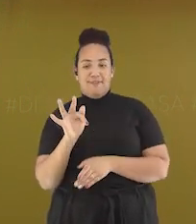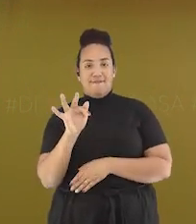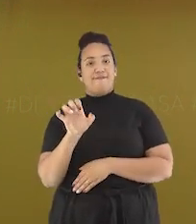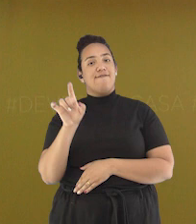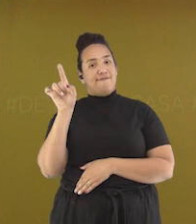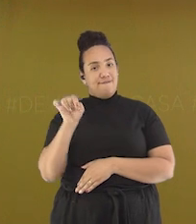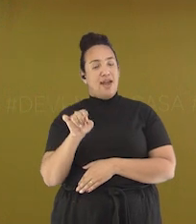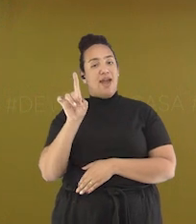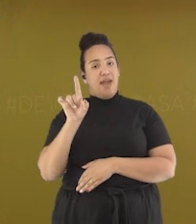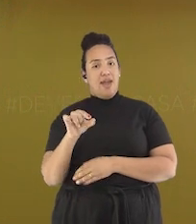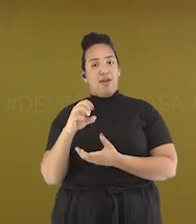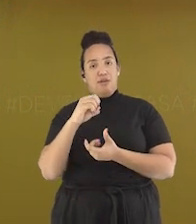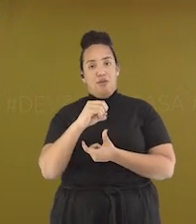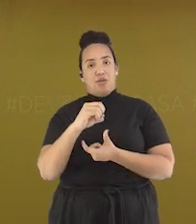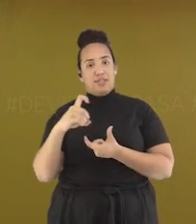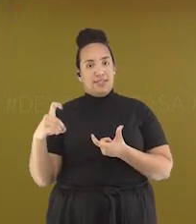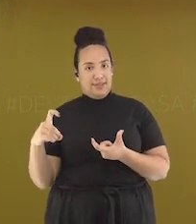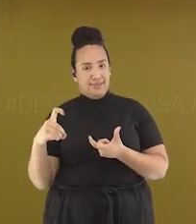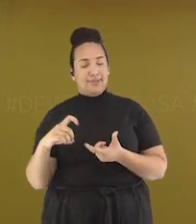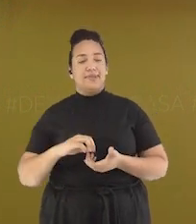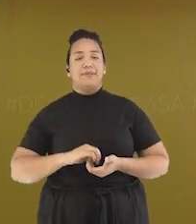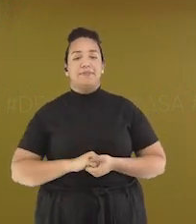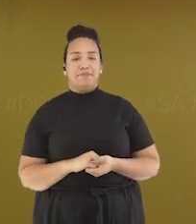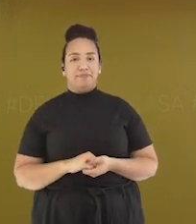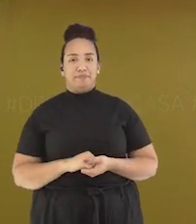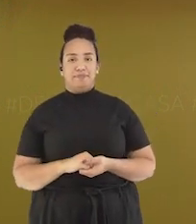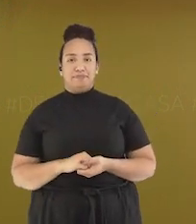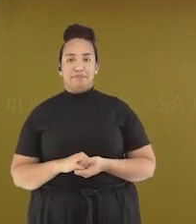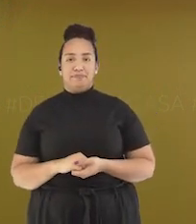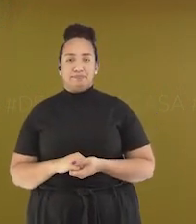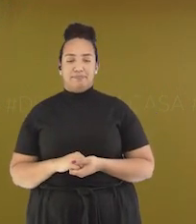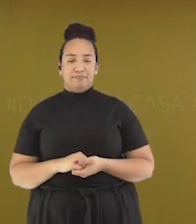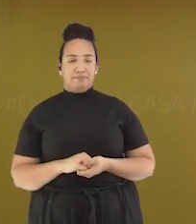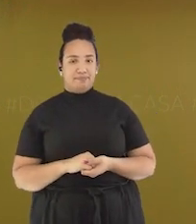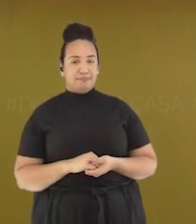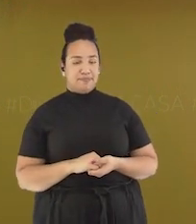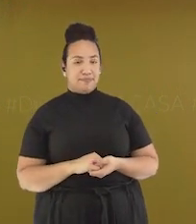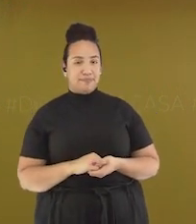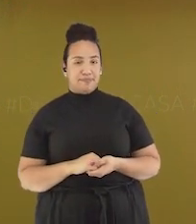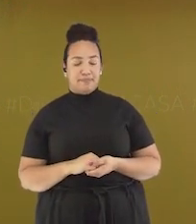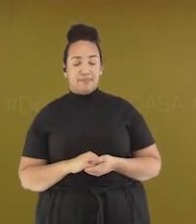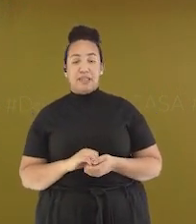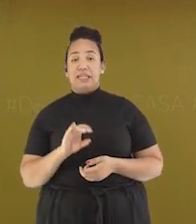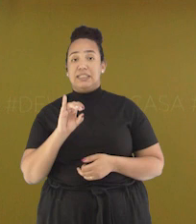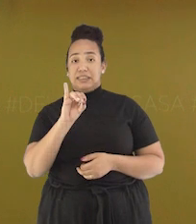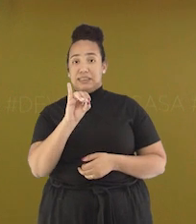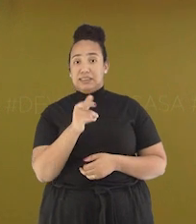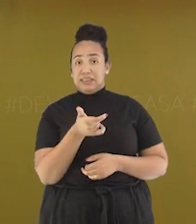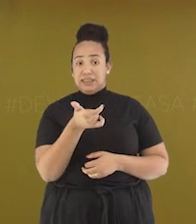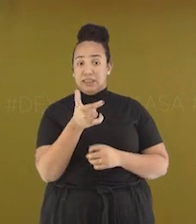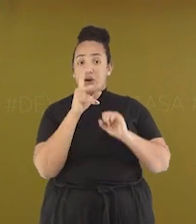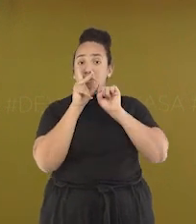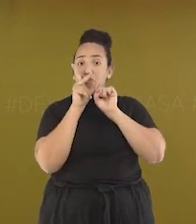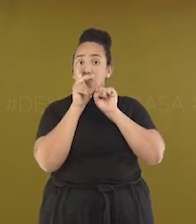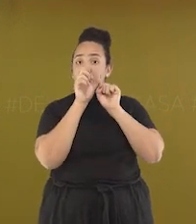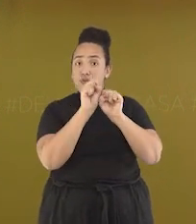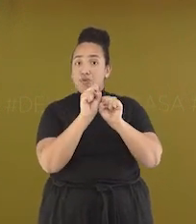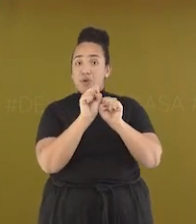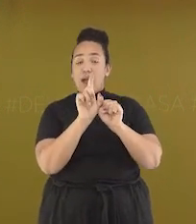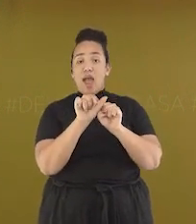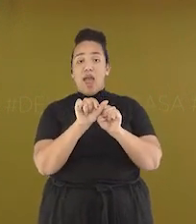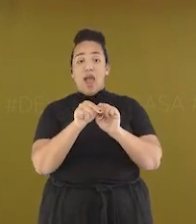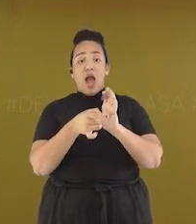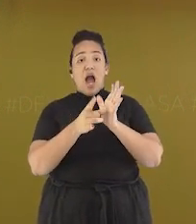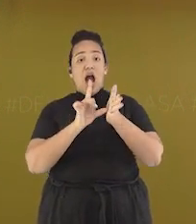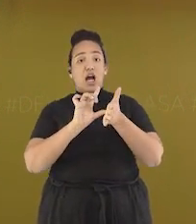tônica. Então, ela é oxítona. Quando a sílaba tônica recai sobre a penúltima